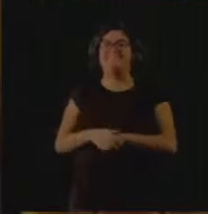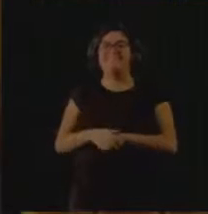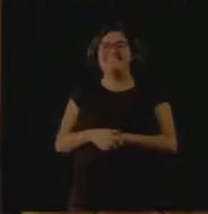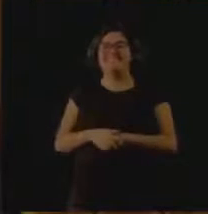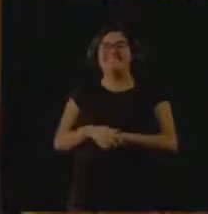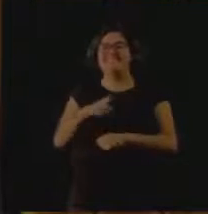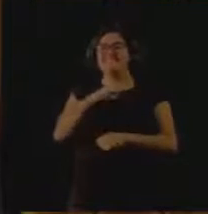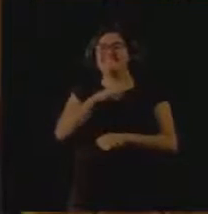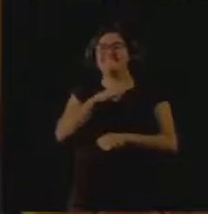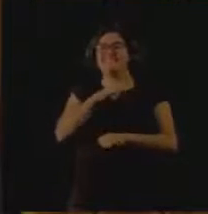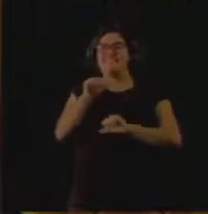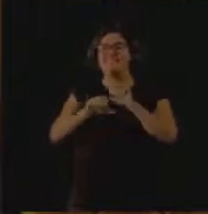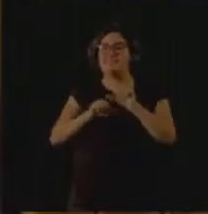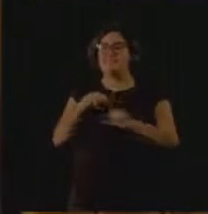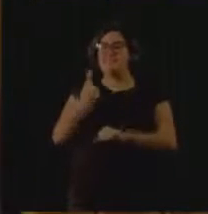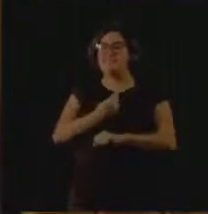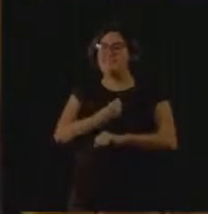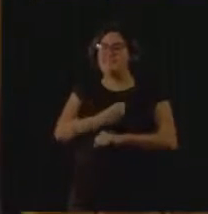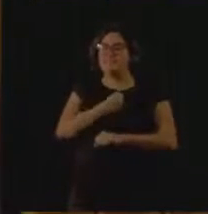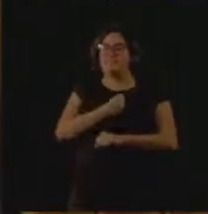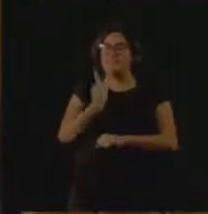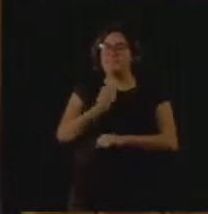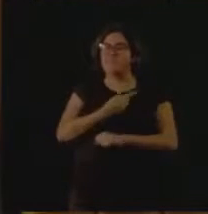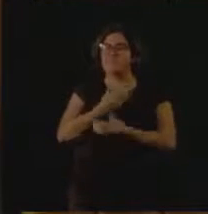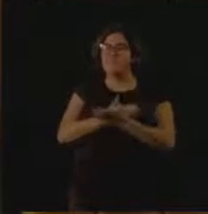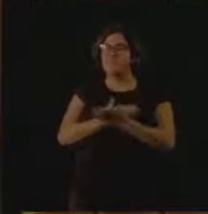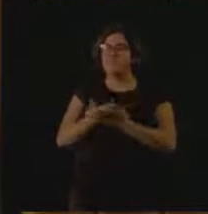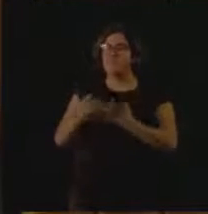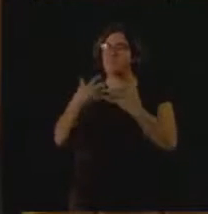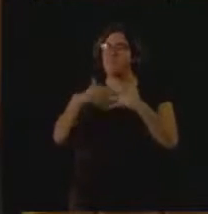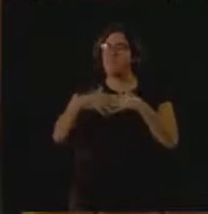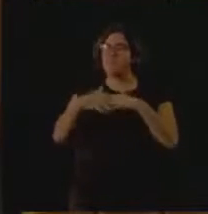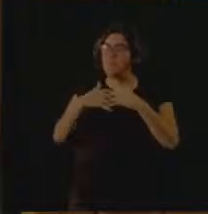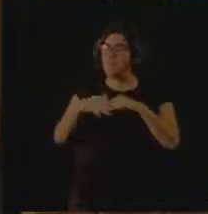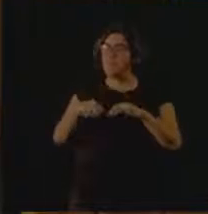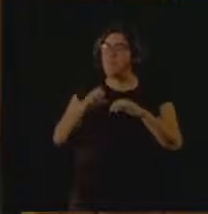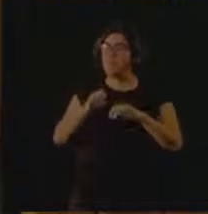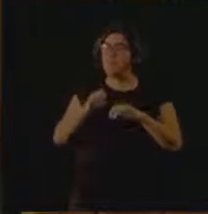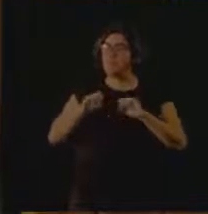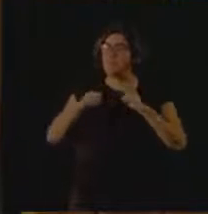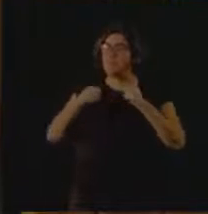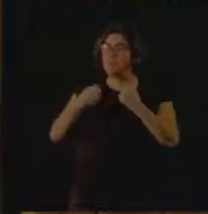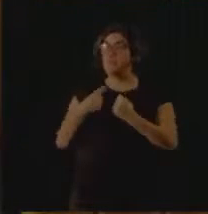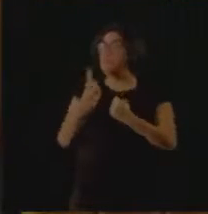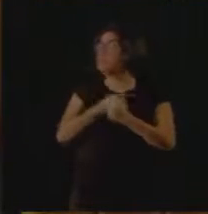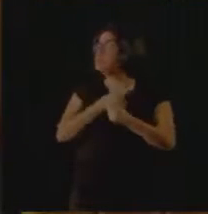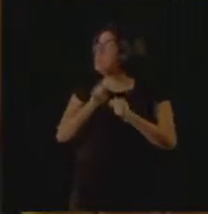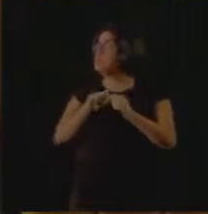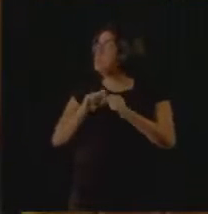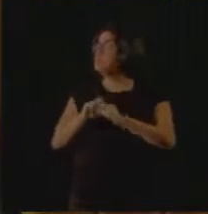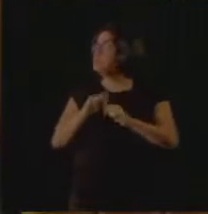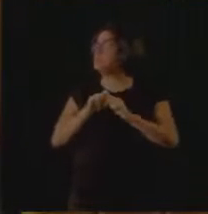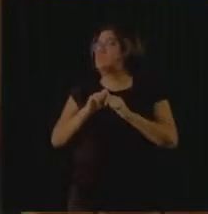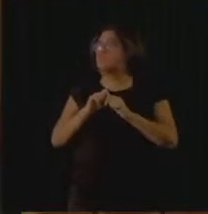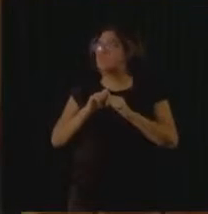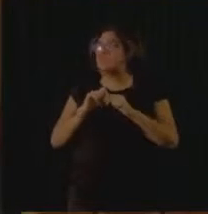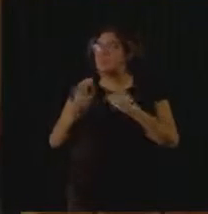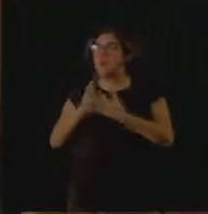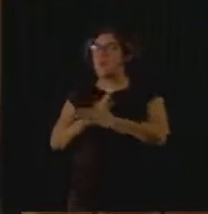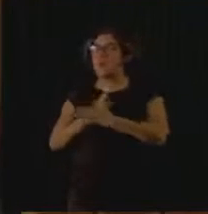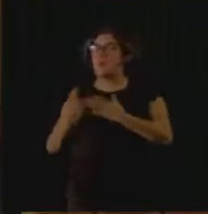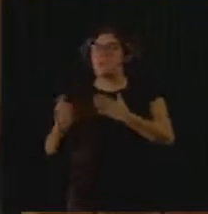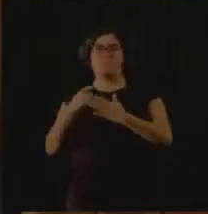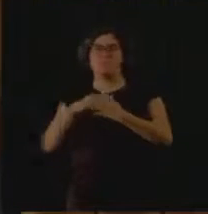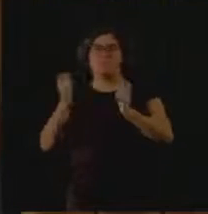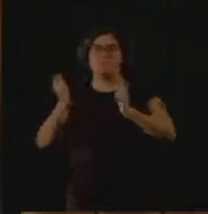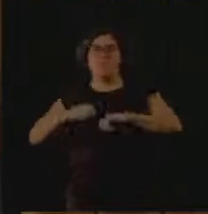muda também as nossas vidas. Nós começamos a pensar se o esforço que a gente está fazendo em determinada ação vale a